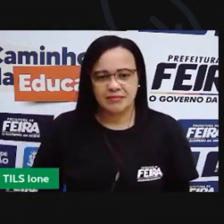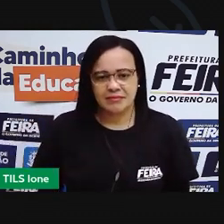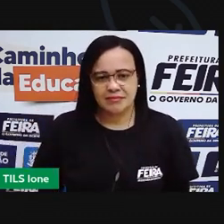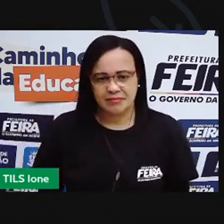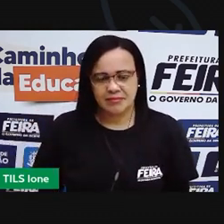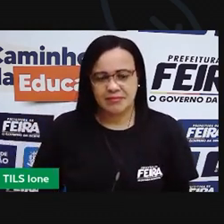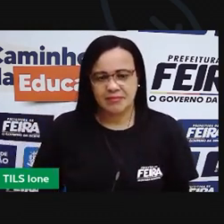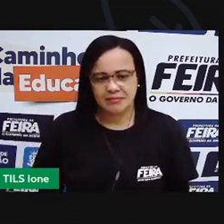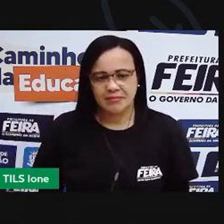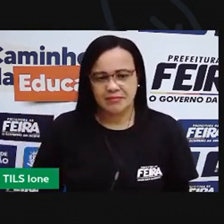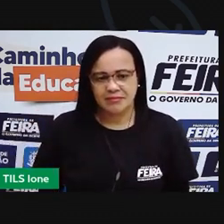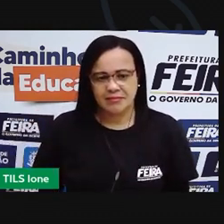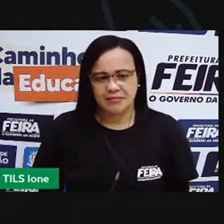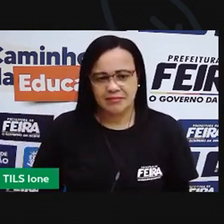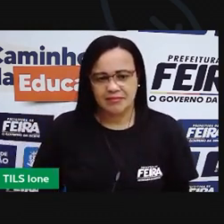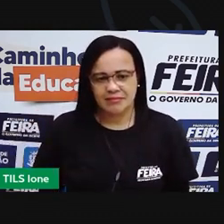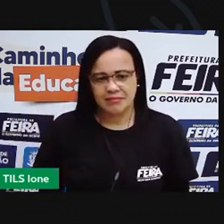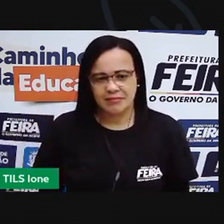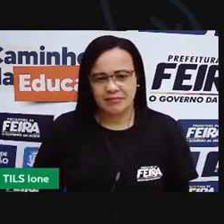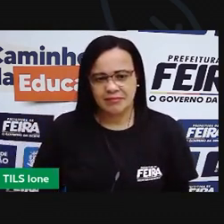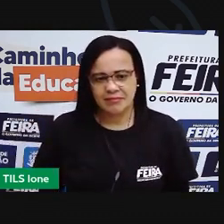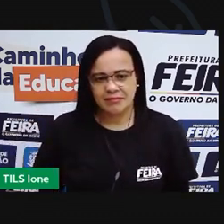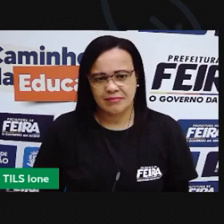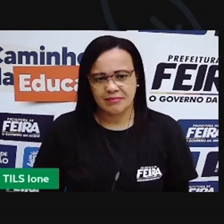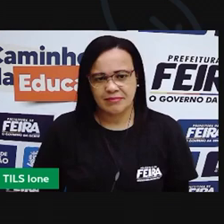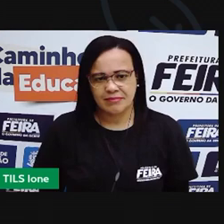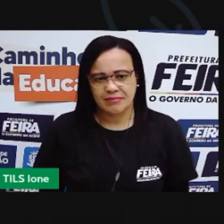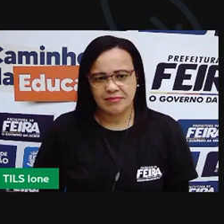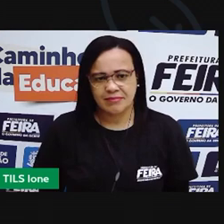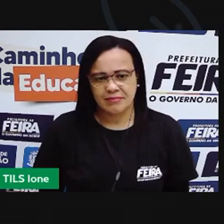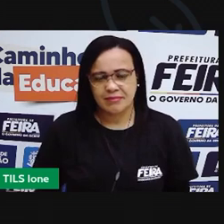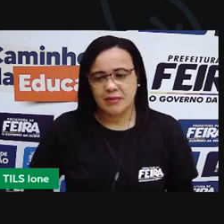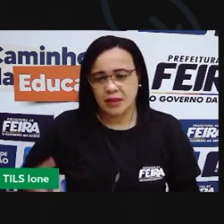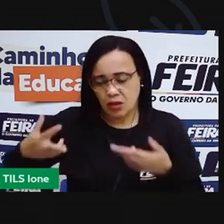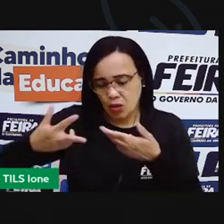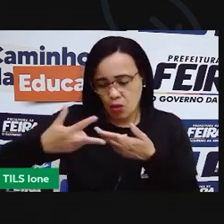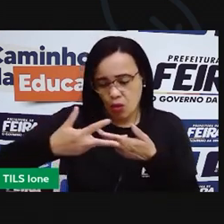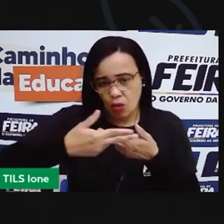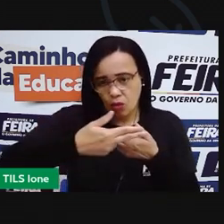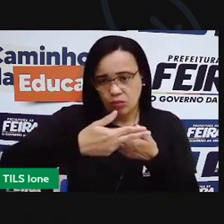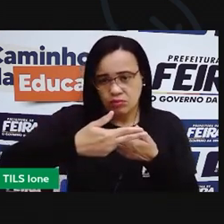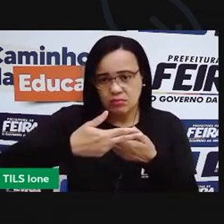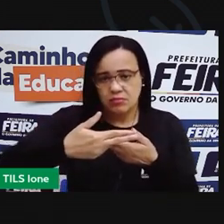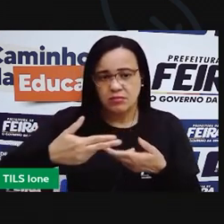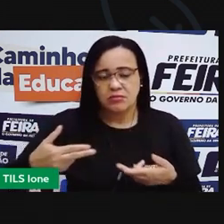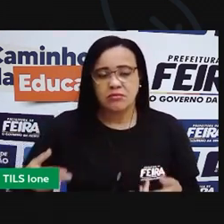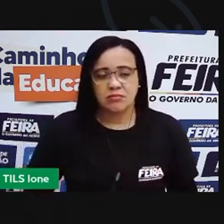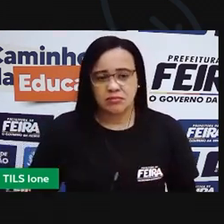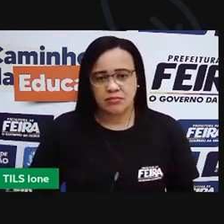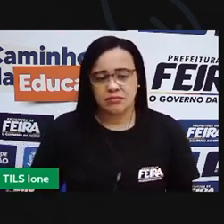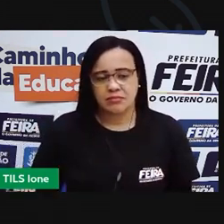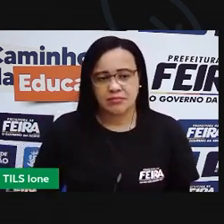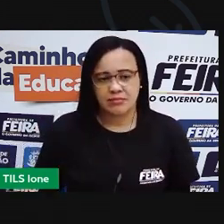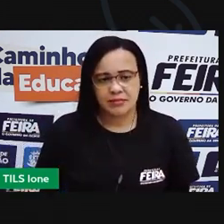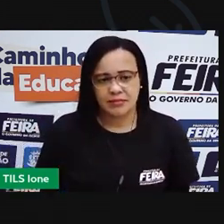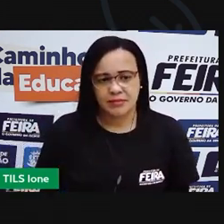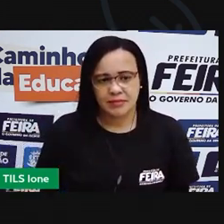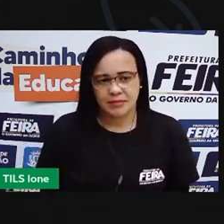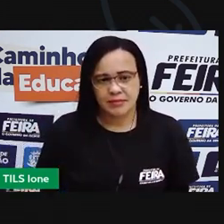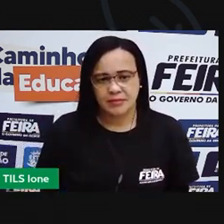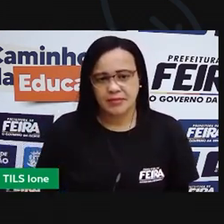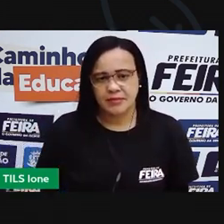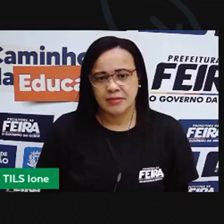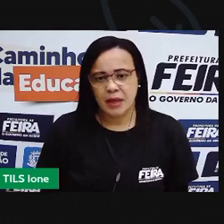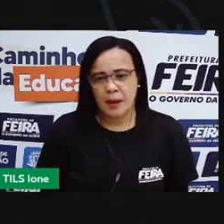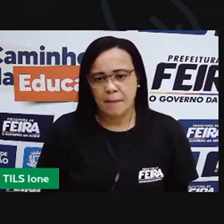ele terminou. Dei aqui um corte pequeno, comprimento aqui, vamos colocar mais uma vez